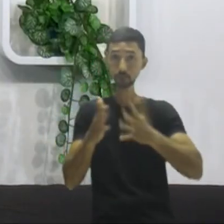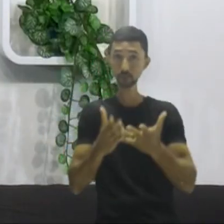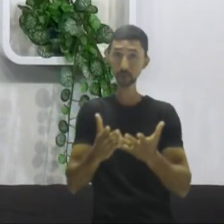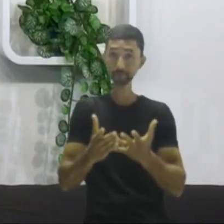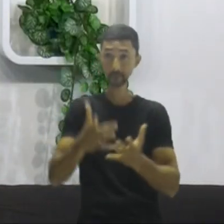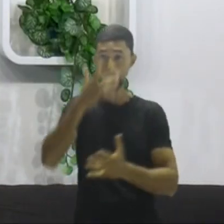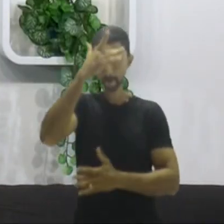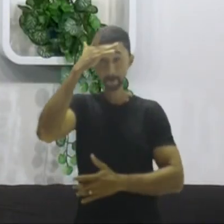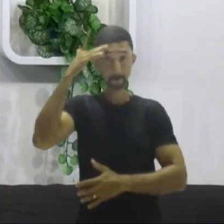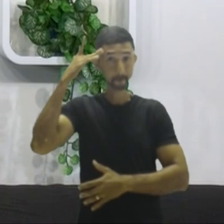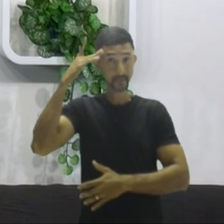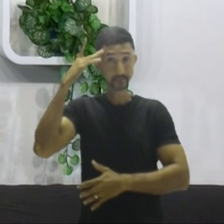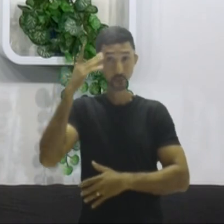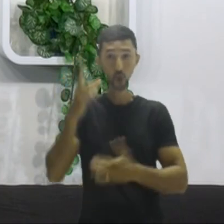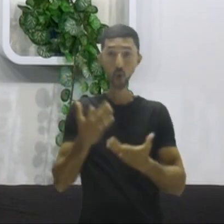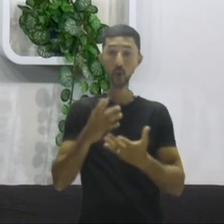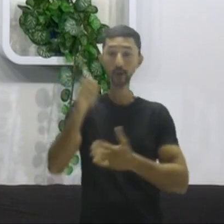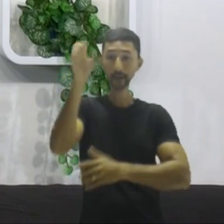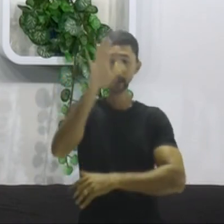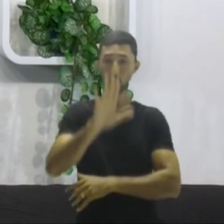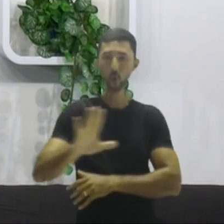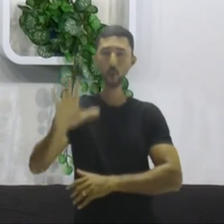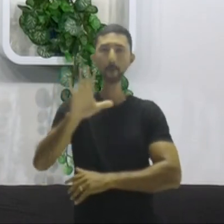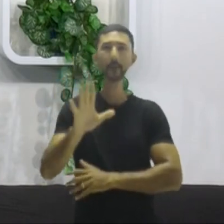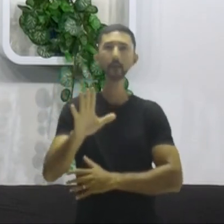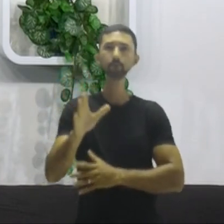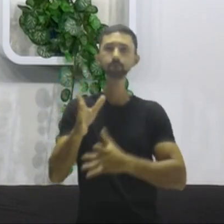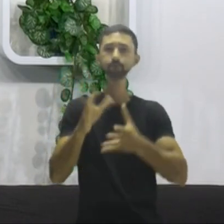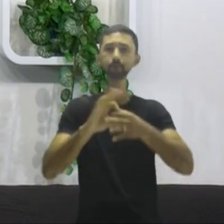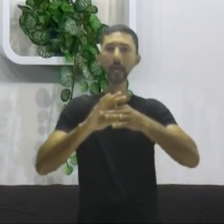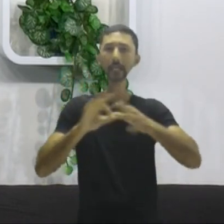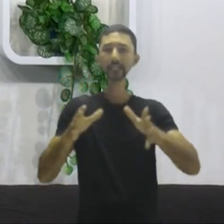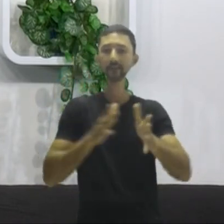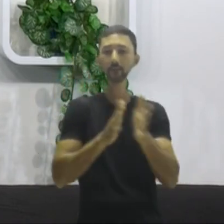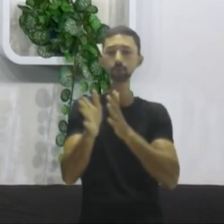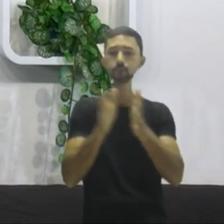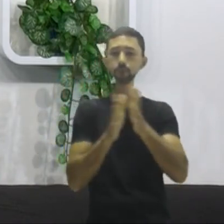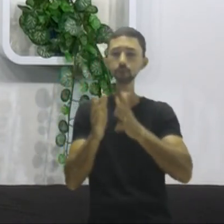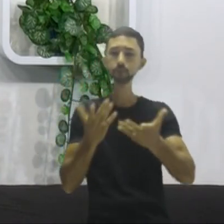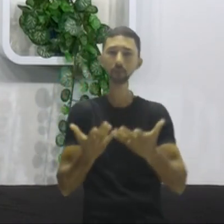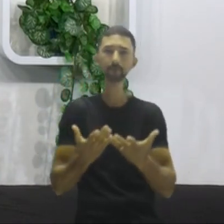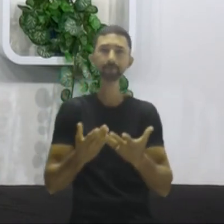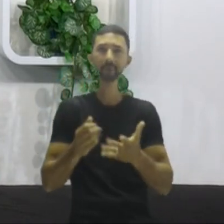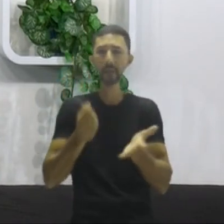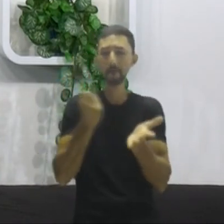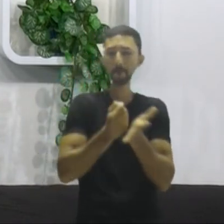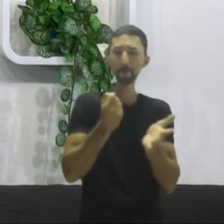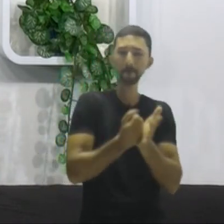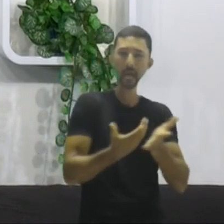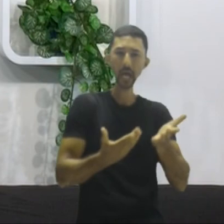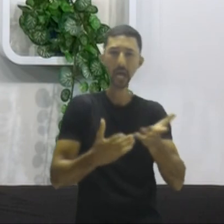europeu pode circular dentro da União Europeia sem precisar pedir autorização,